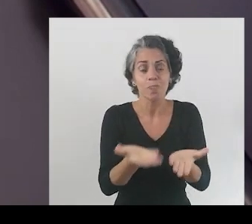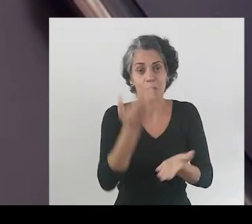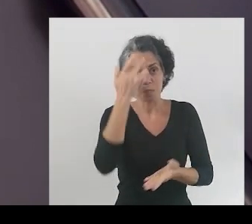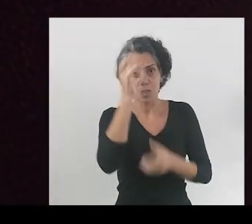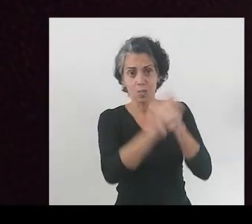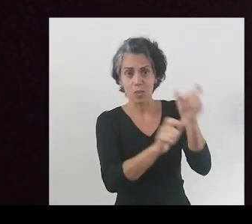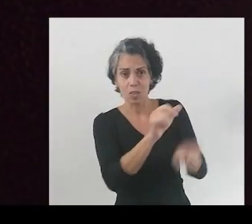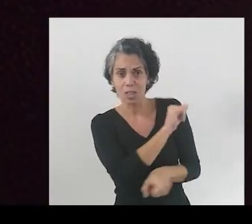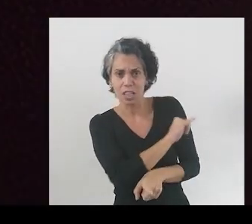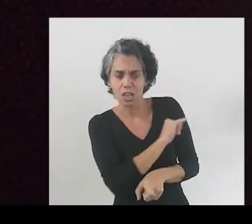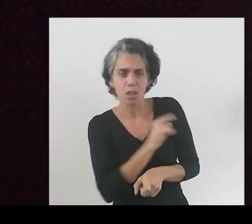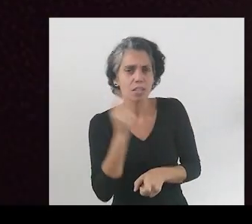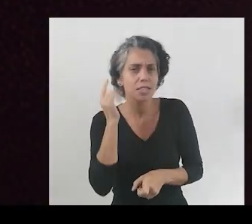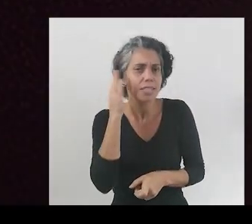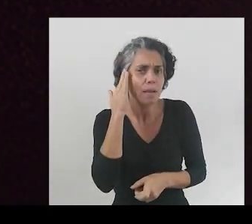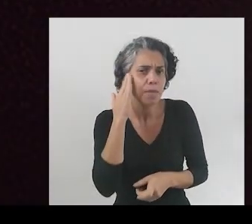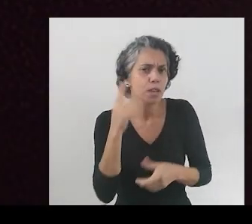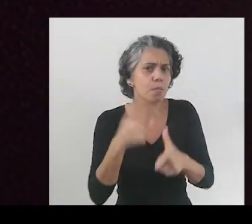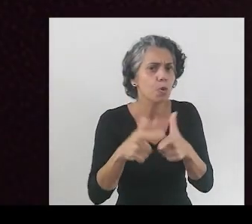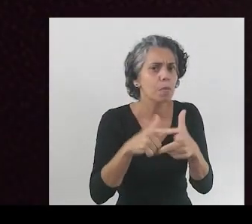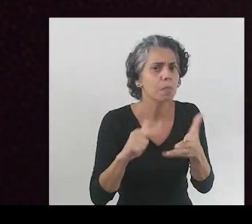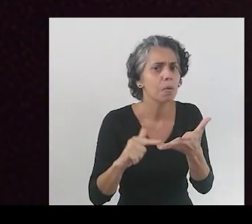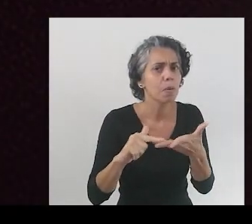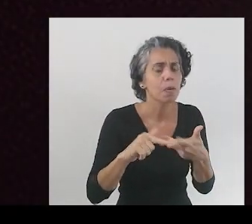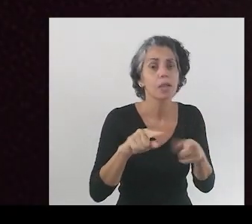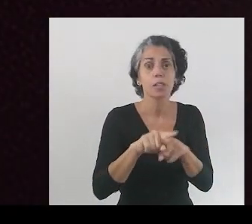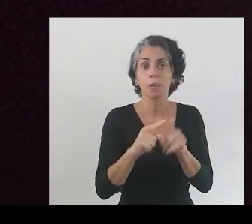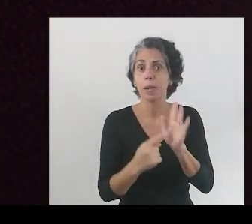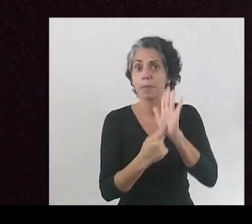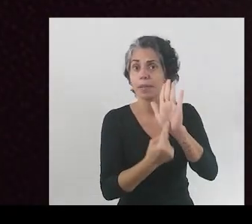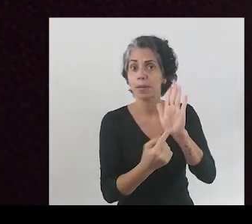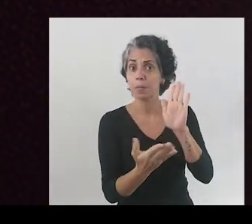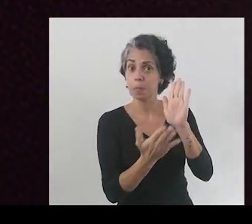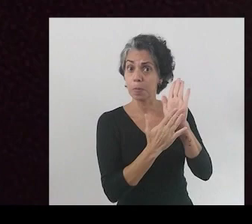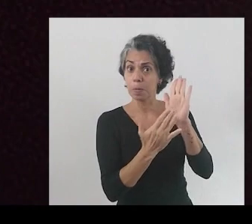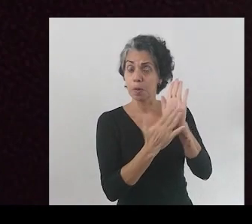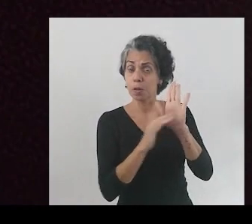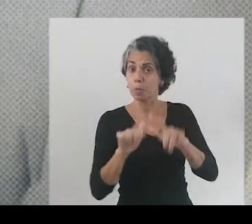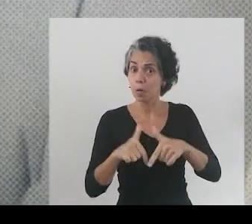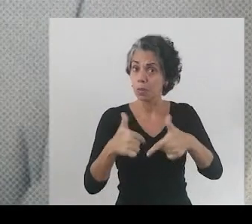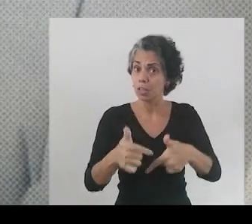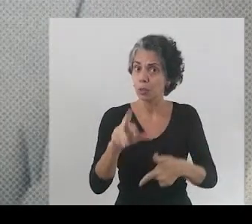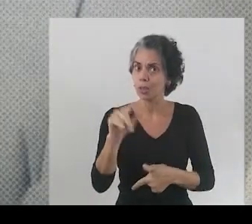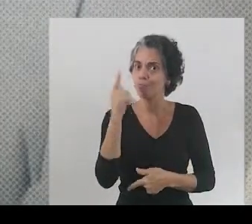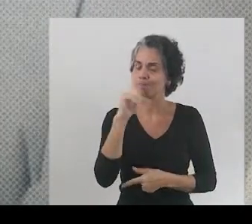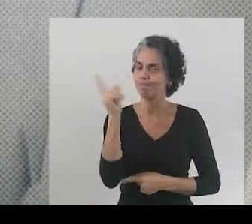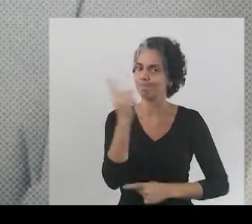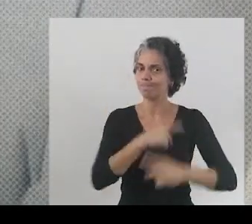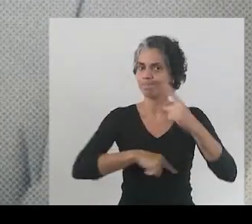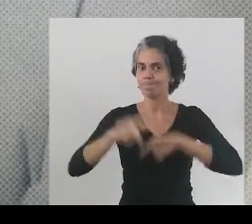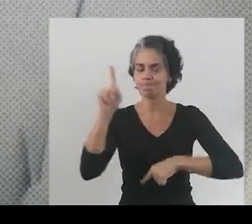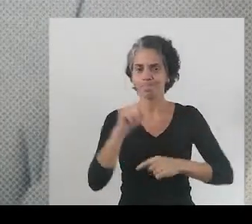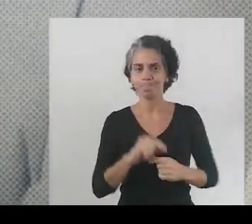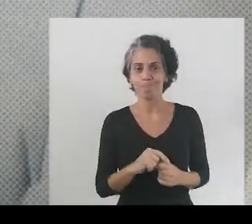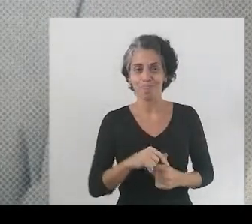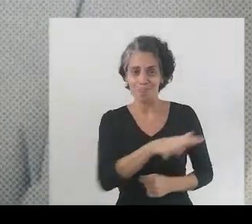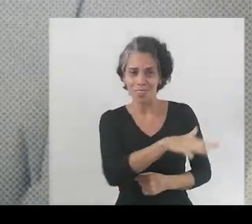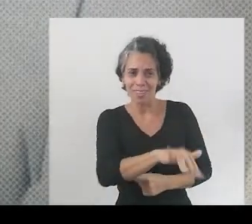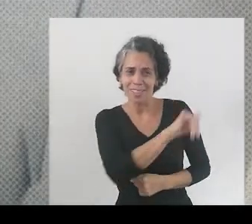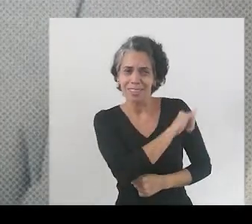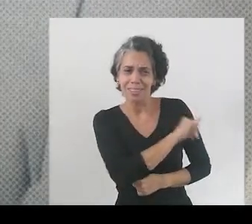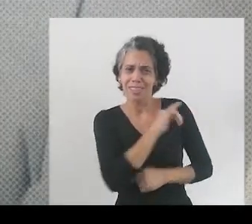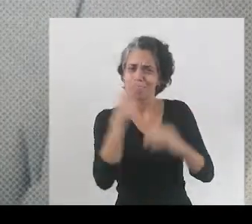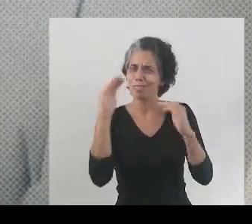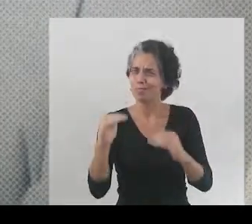e ficavam de plantão na porta dos hospitais para impedir as denúncias. A cúpula da Prefeitura e o